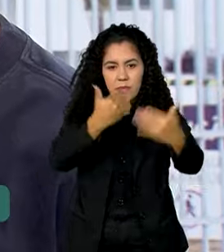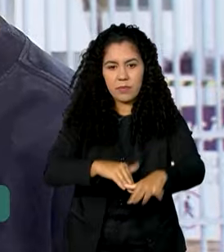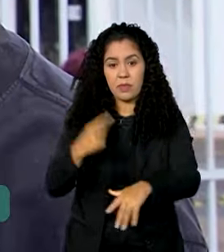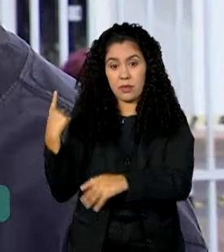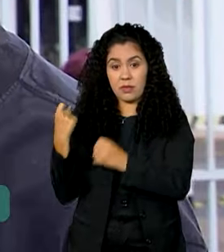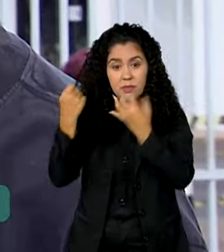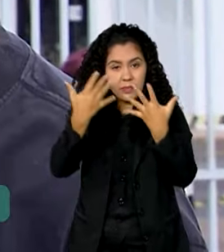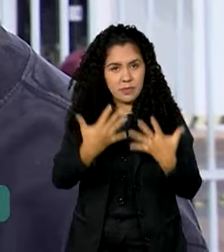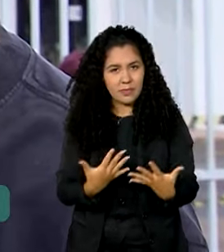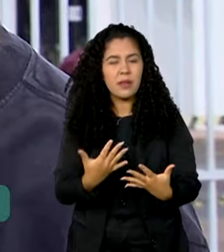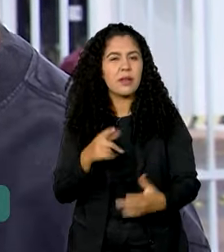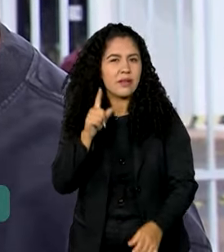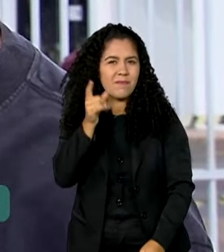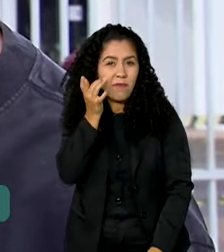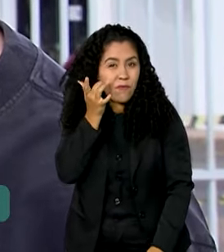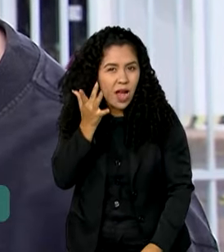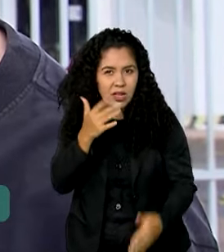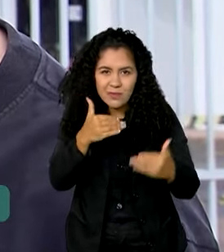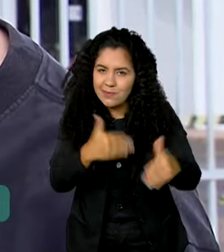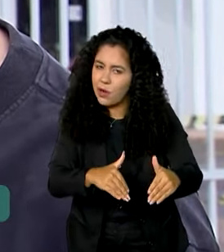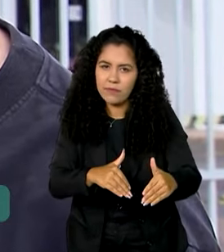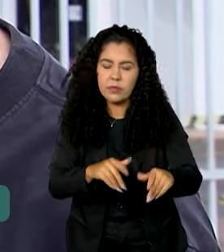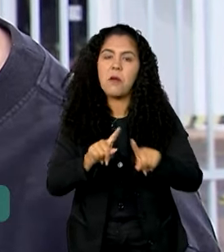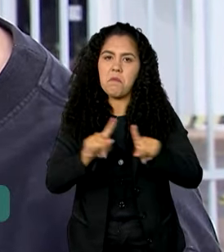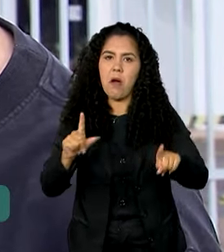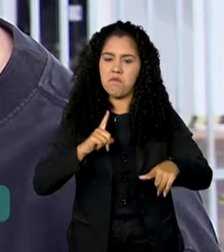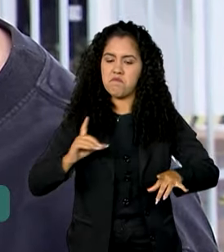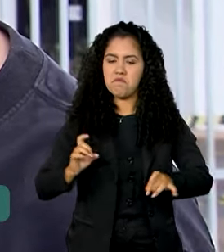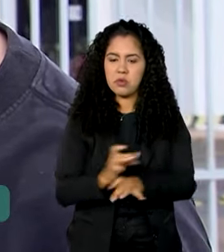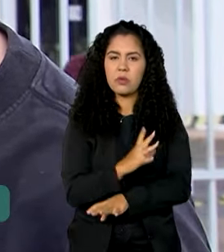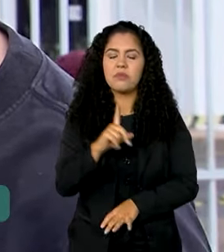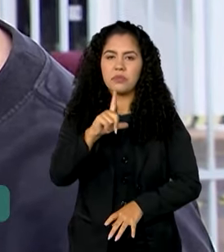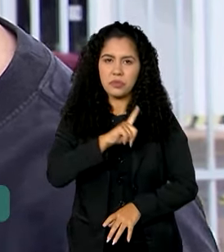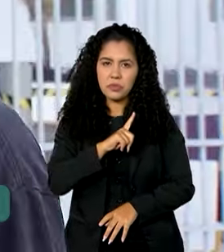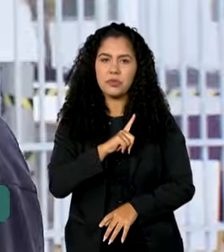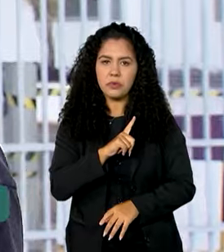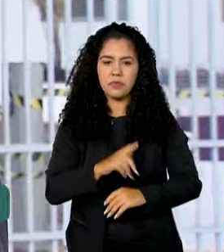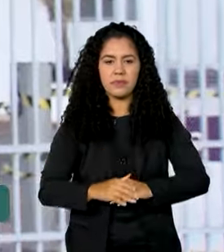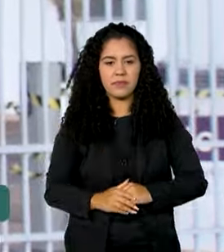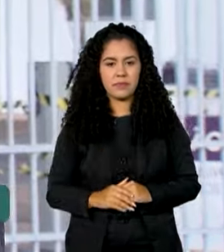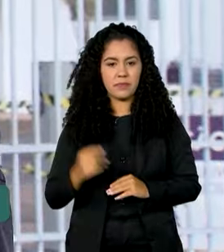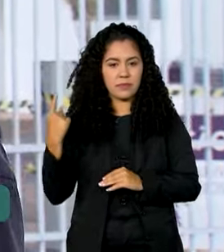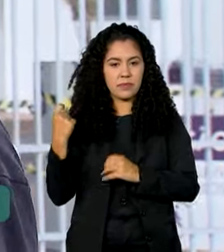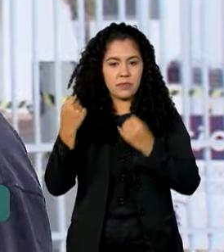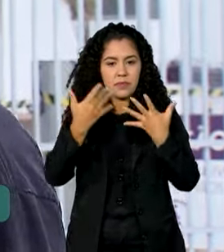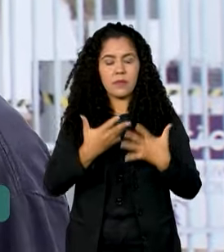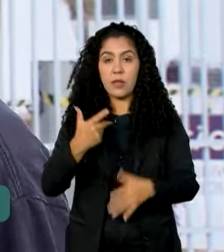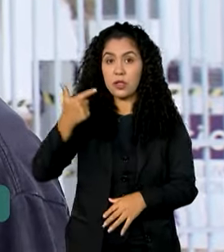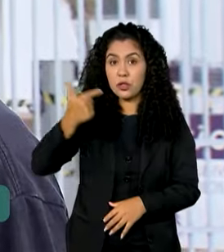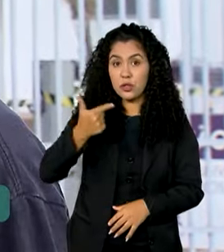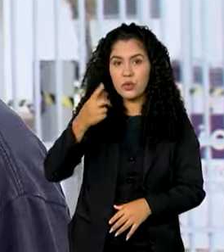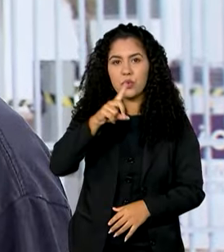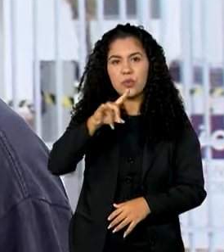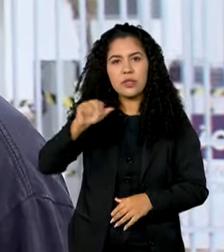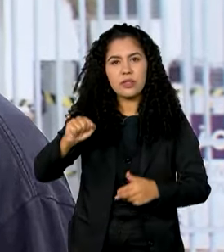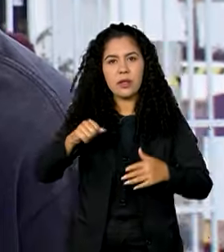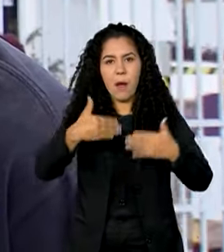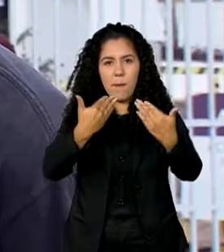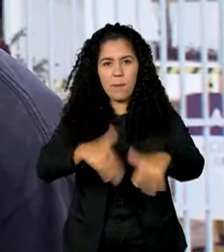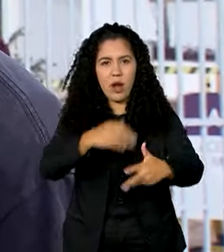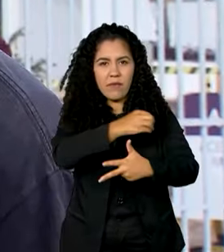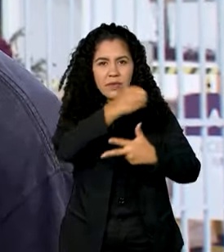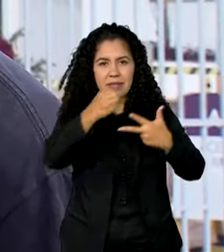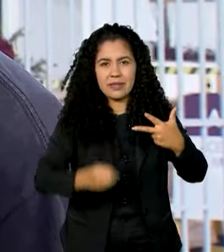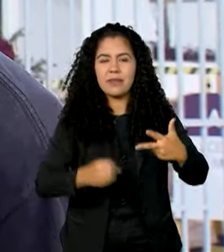fácil, mas estava preparado para enfrentar as dificuldades. Segundo dia do Enem, foi mais complicado,